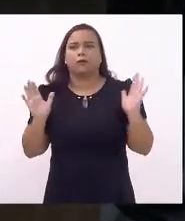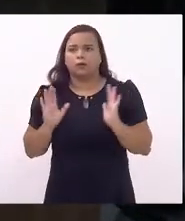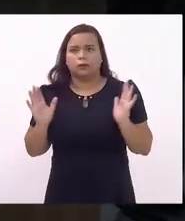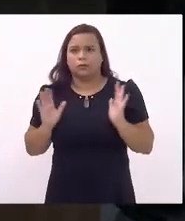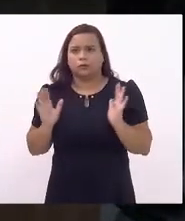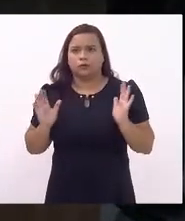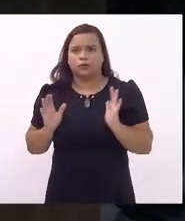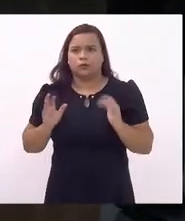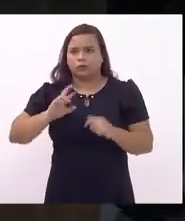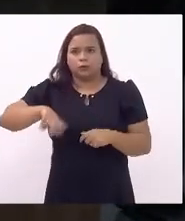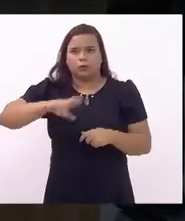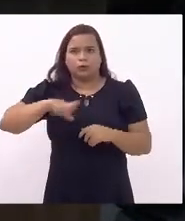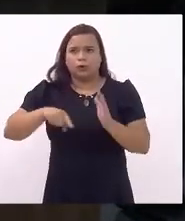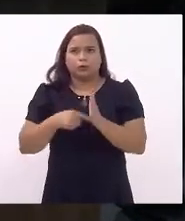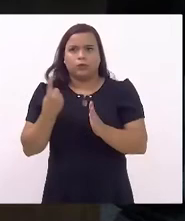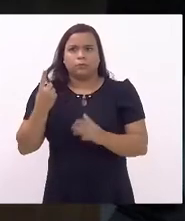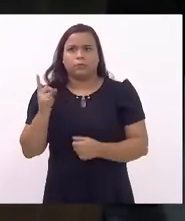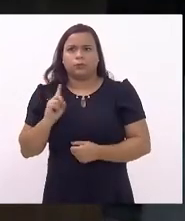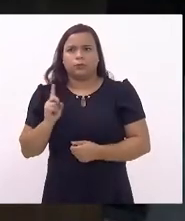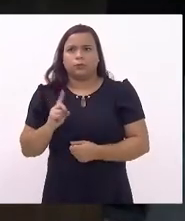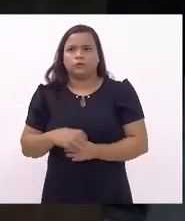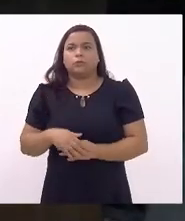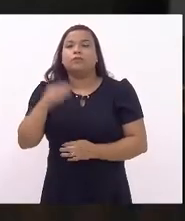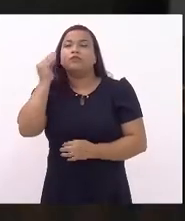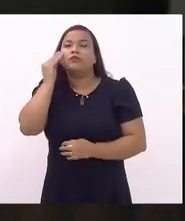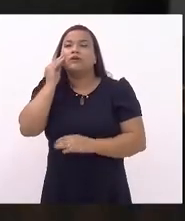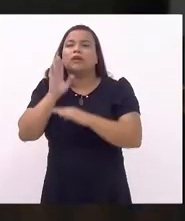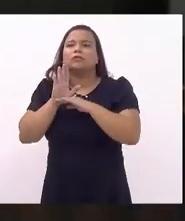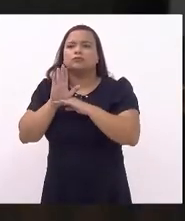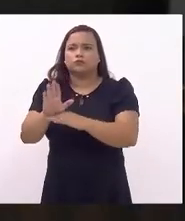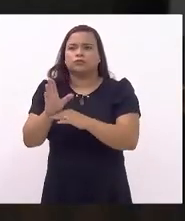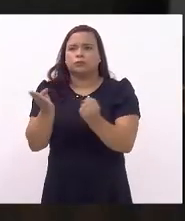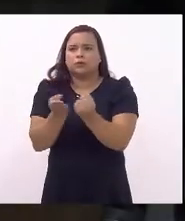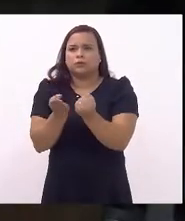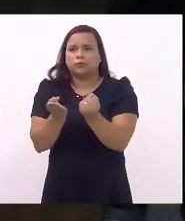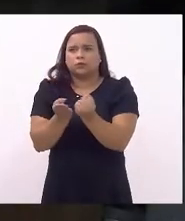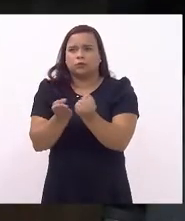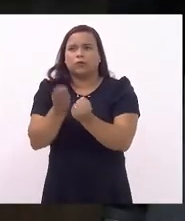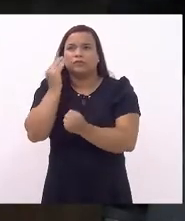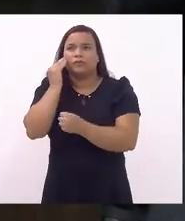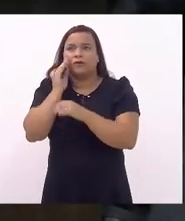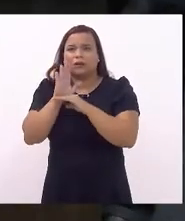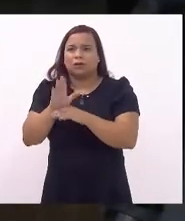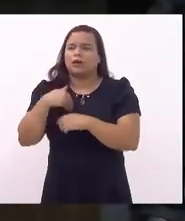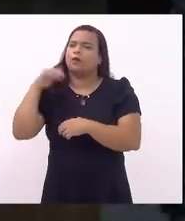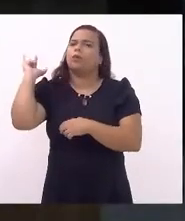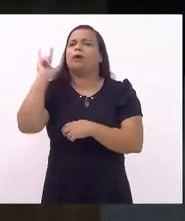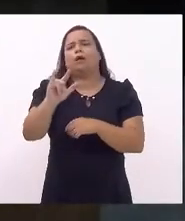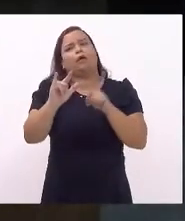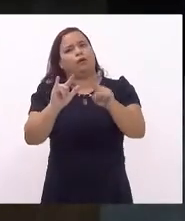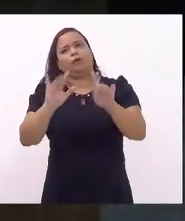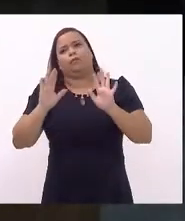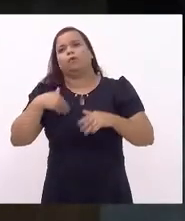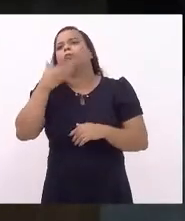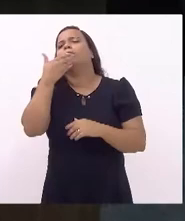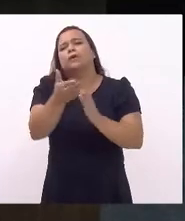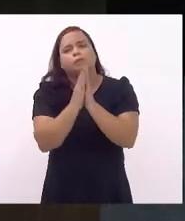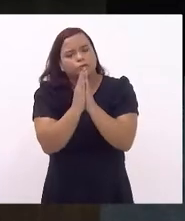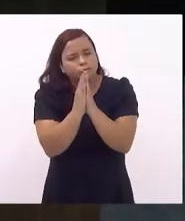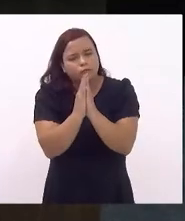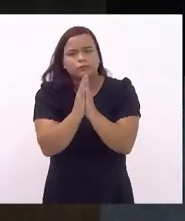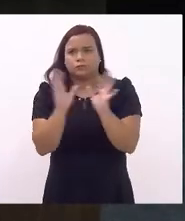jabuti que entra num projeto. Deixa eu tentar ajudar, Samuel. Vou terminar, presidente, eu peço, eu amo o senhor também, eu peço só para